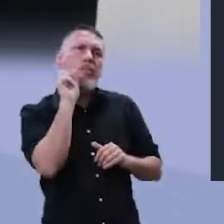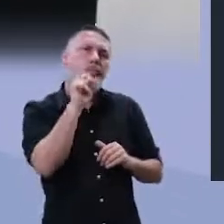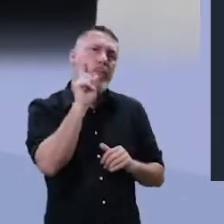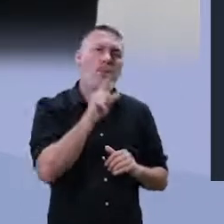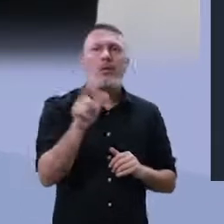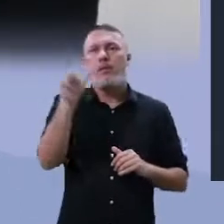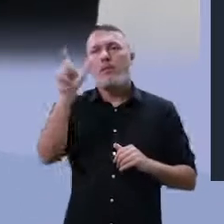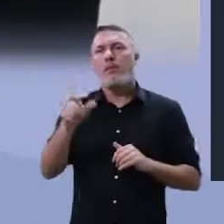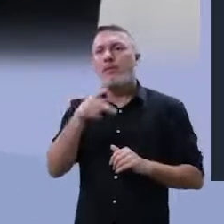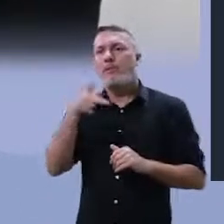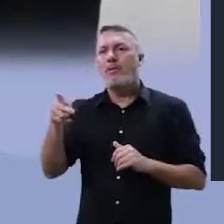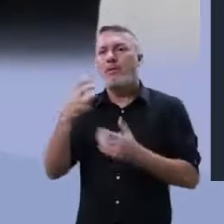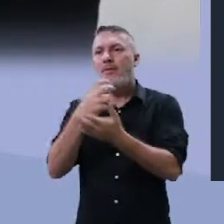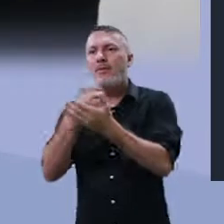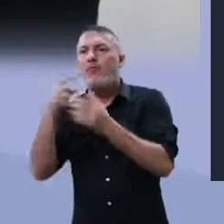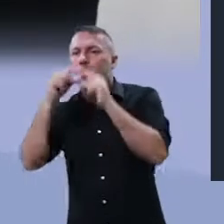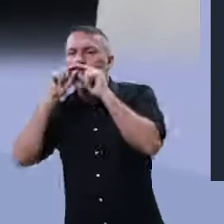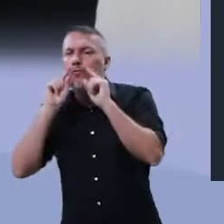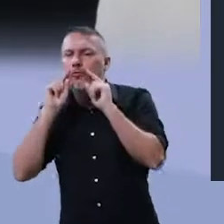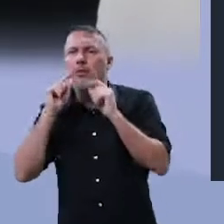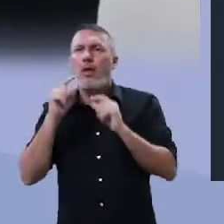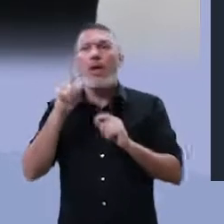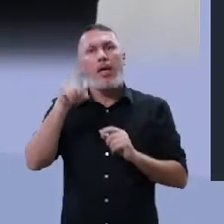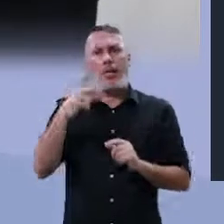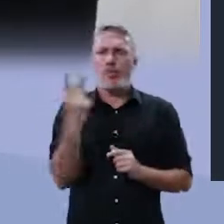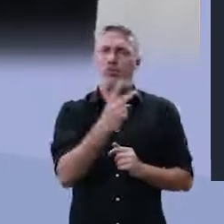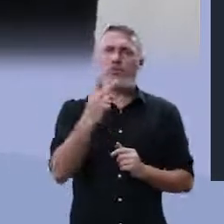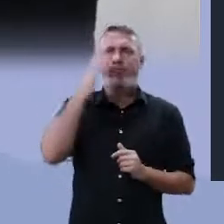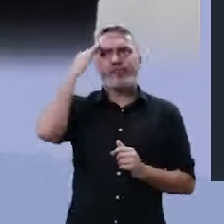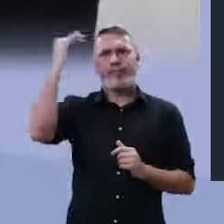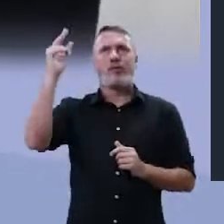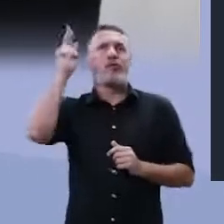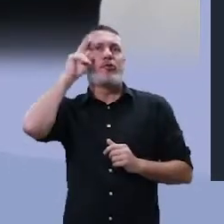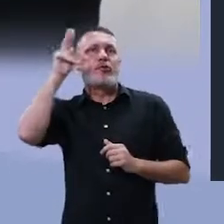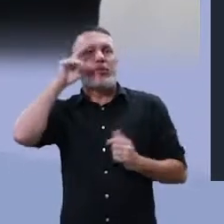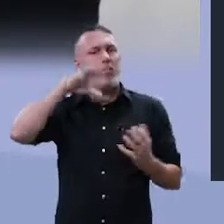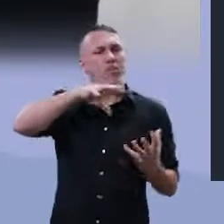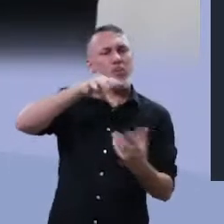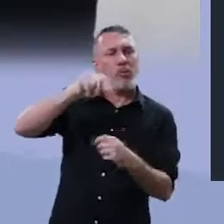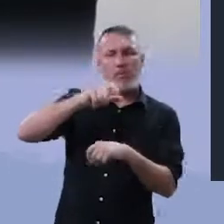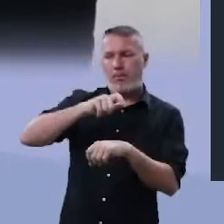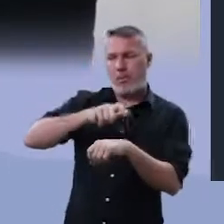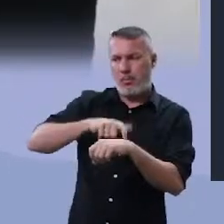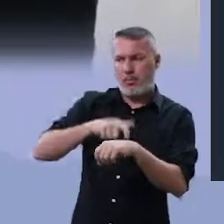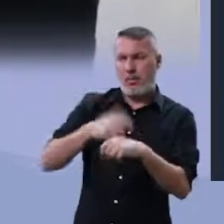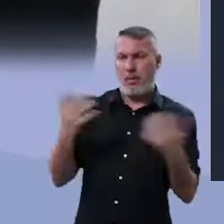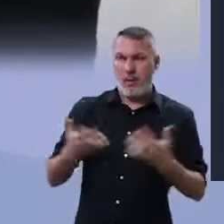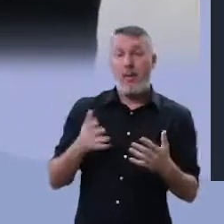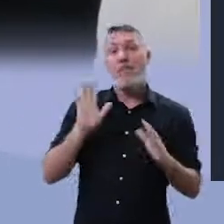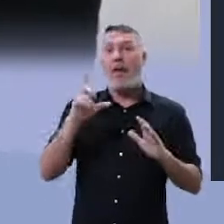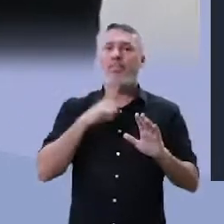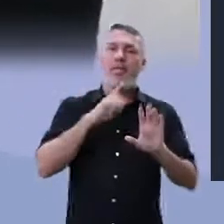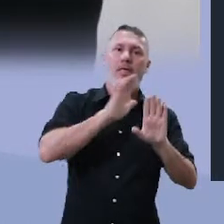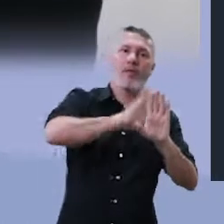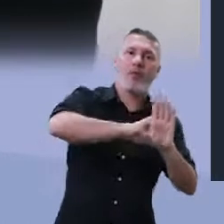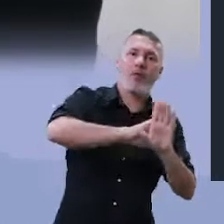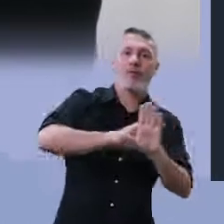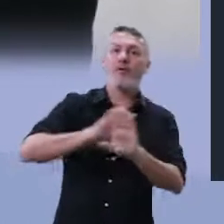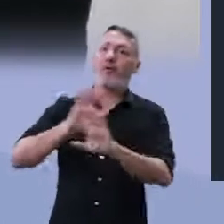políticas históricas do mundo contemporâneo. por razões